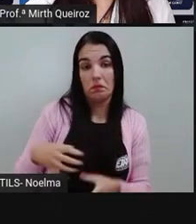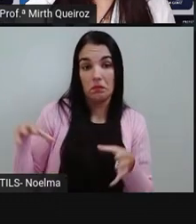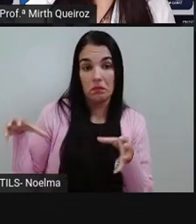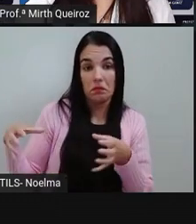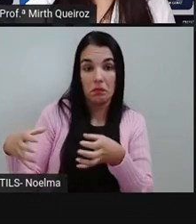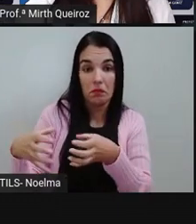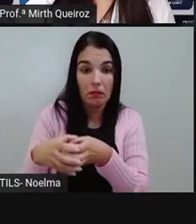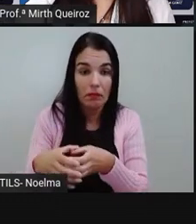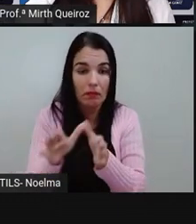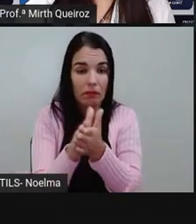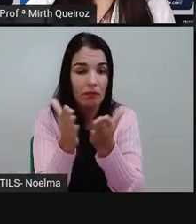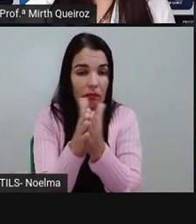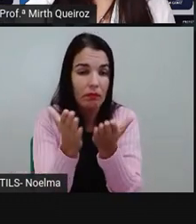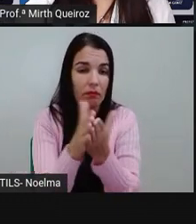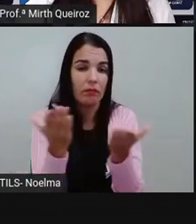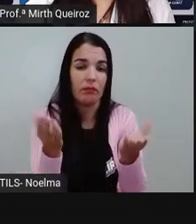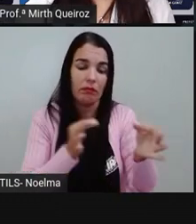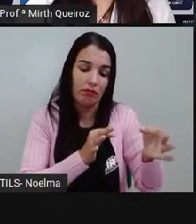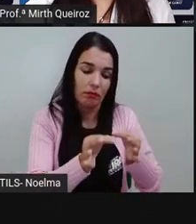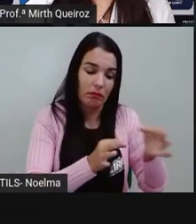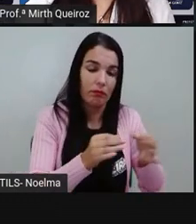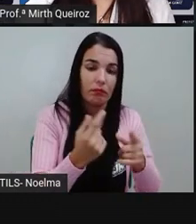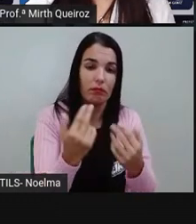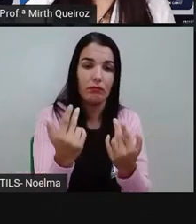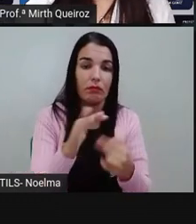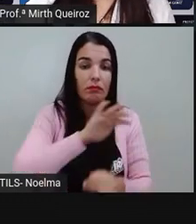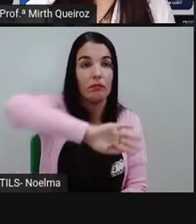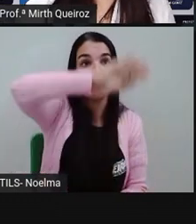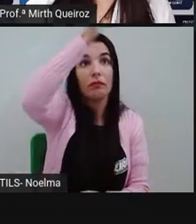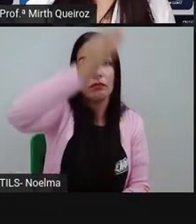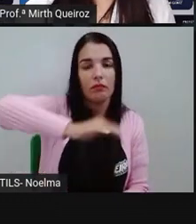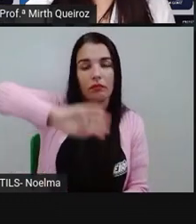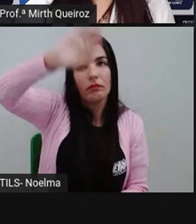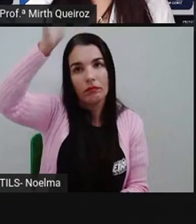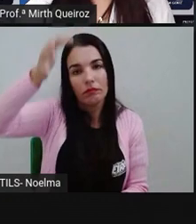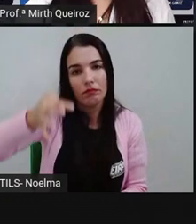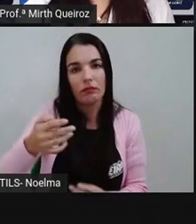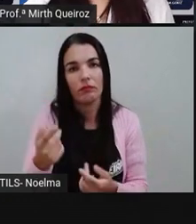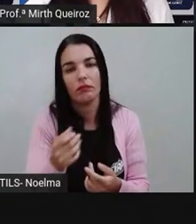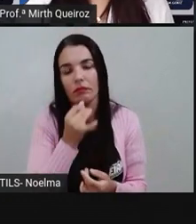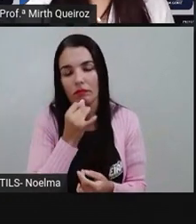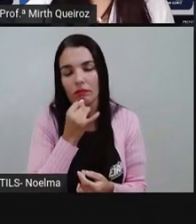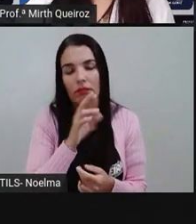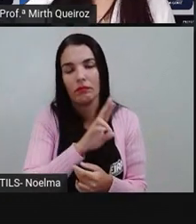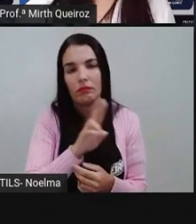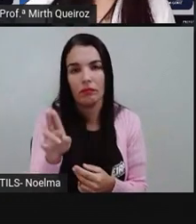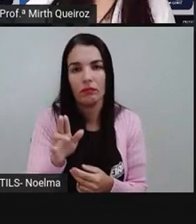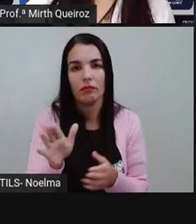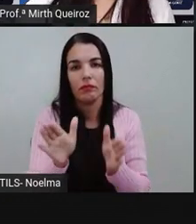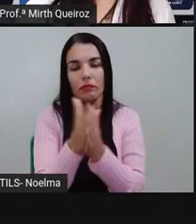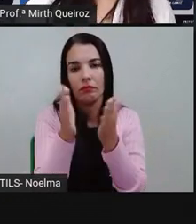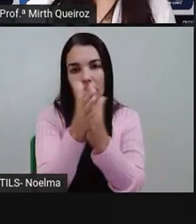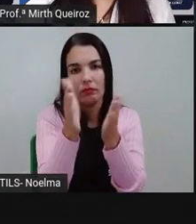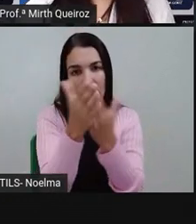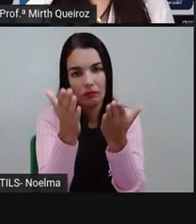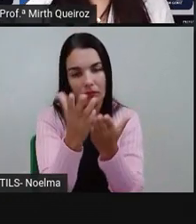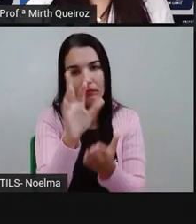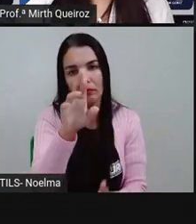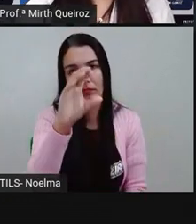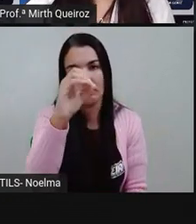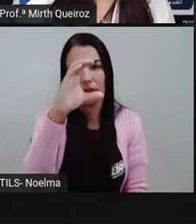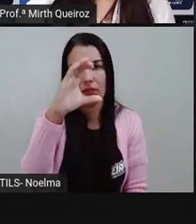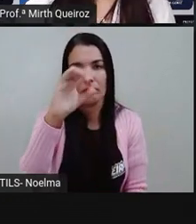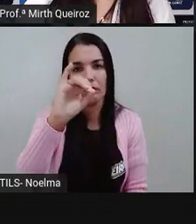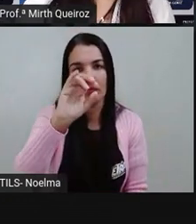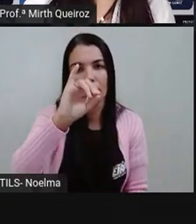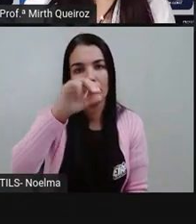comunidades carentes e organizadas, que nesse caso são os morros, né? As favelas, a Rocinha, por